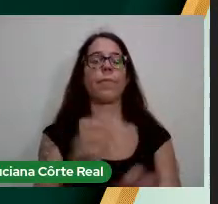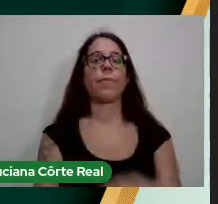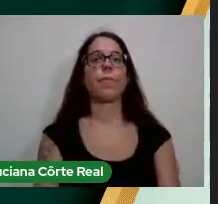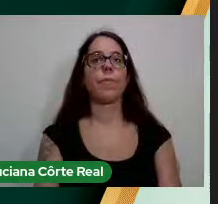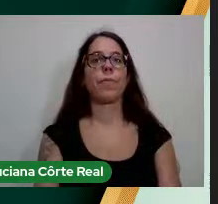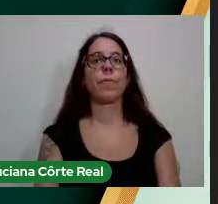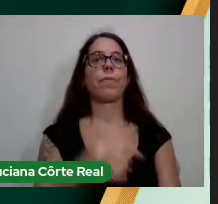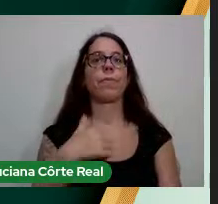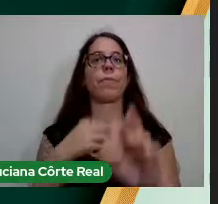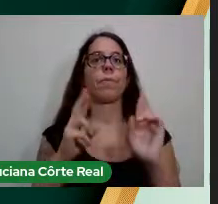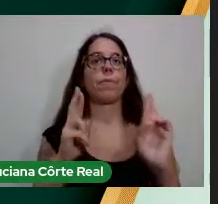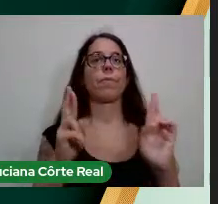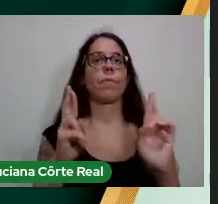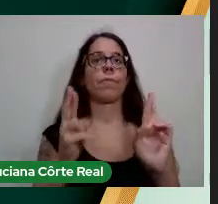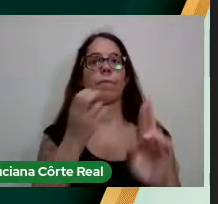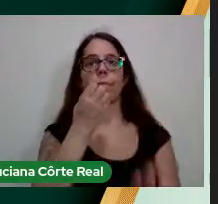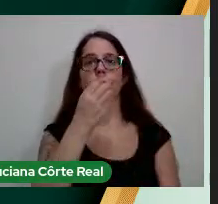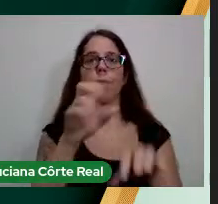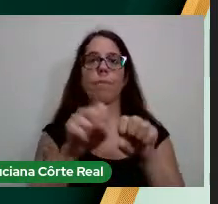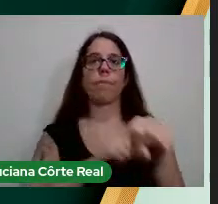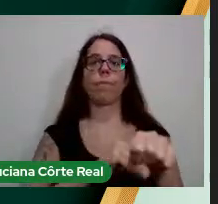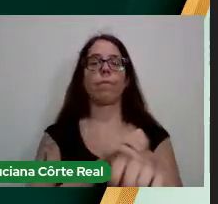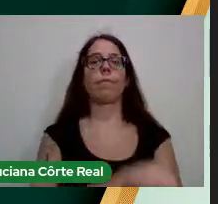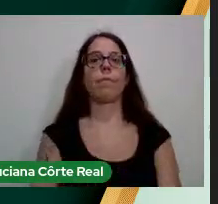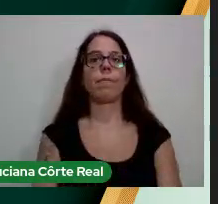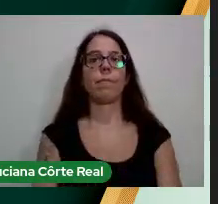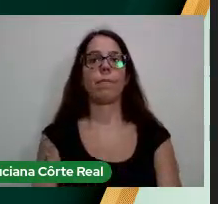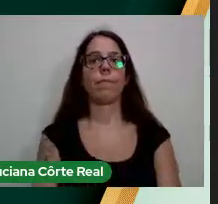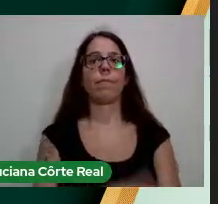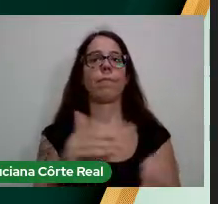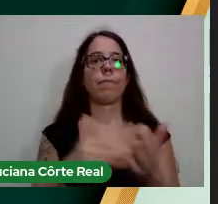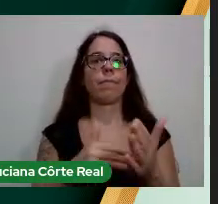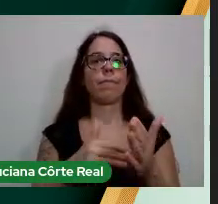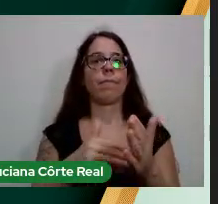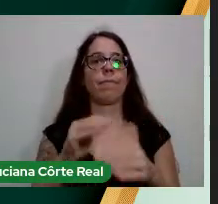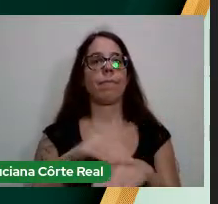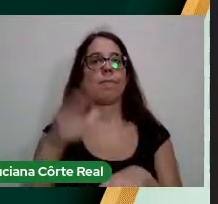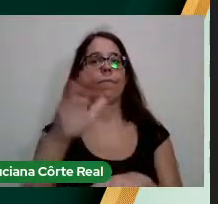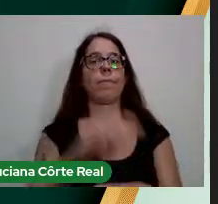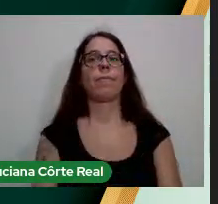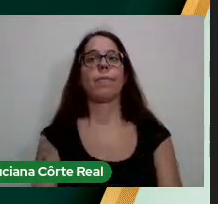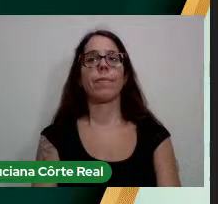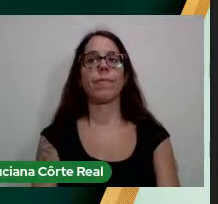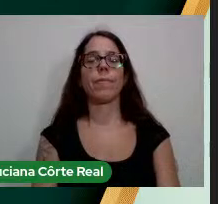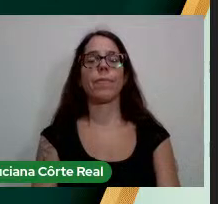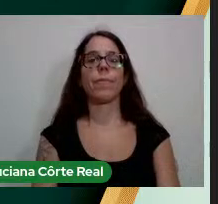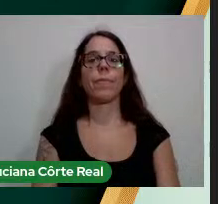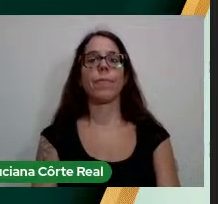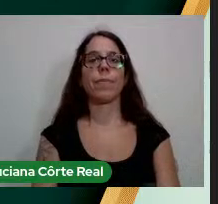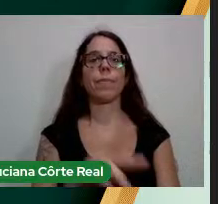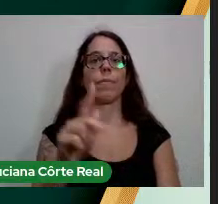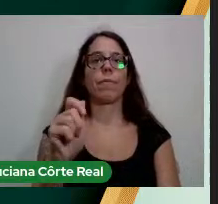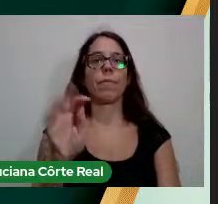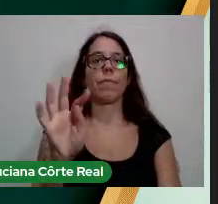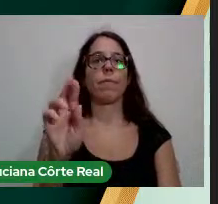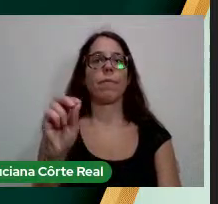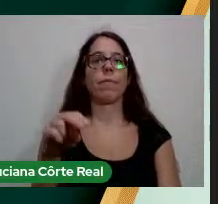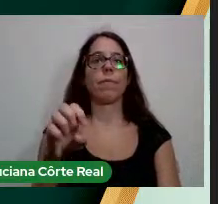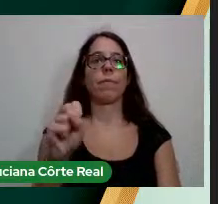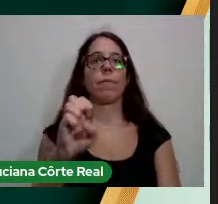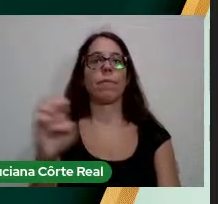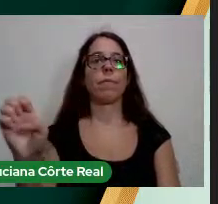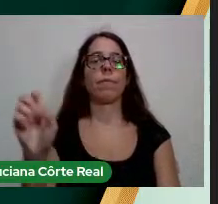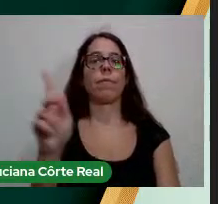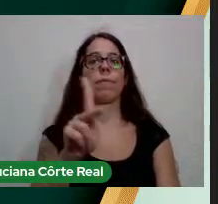eu desejo uma boa formatura. Até mais. A patronessa e professora Camila